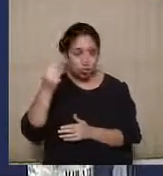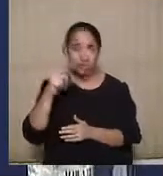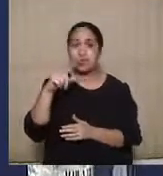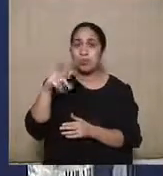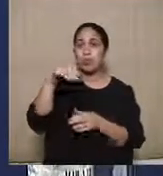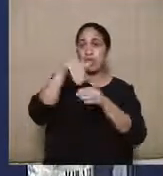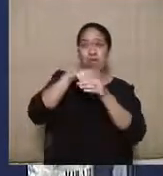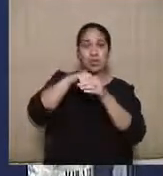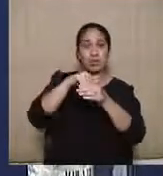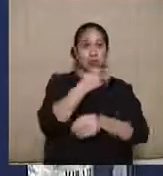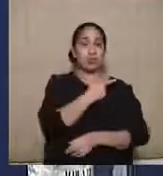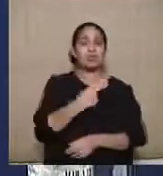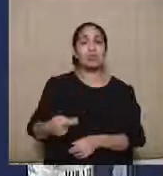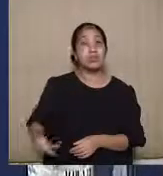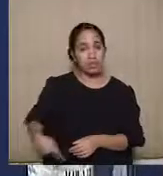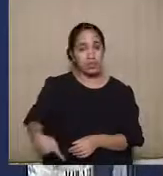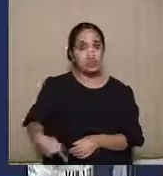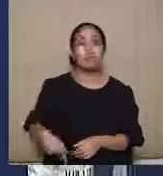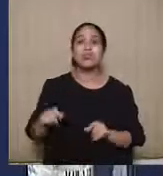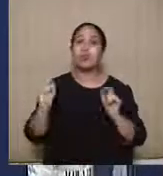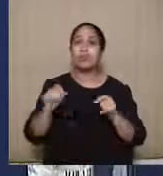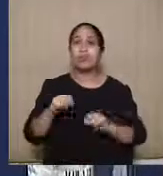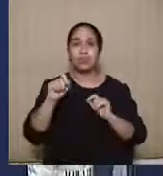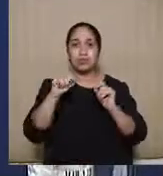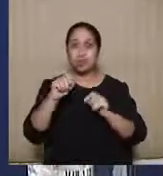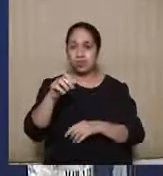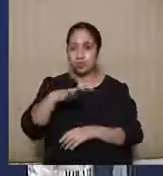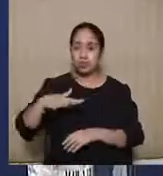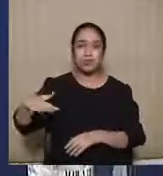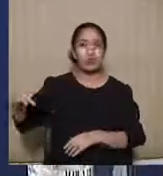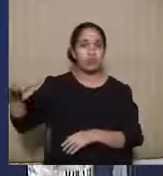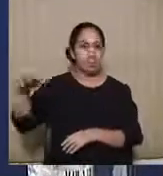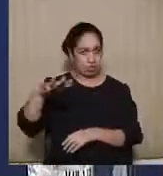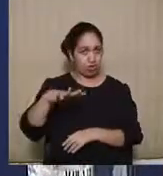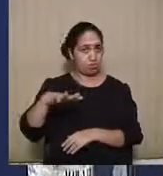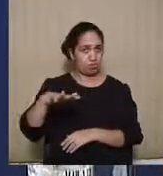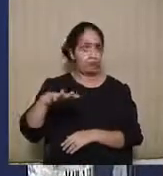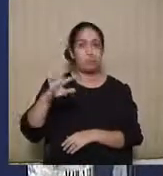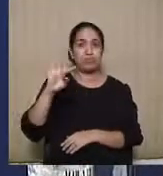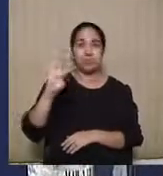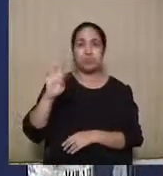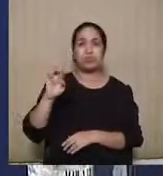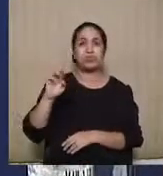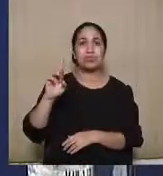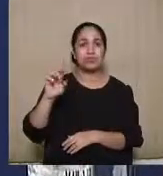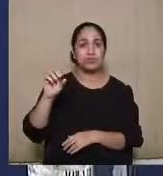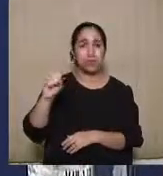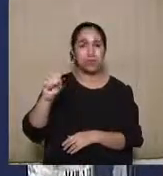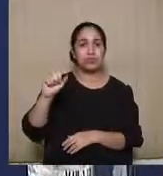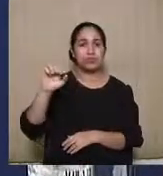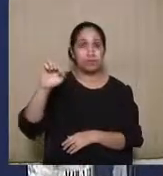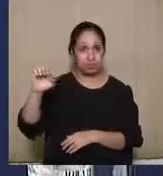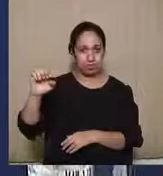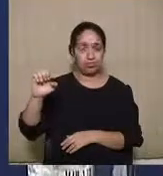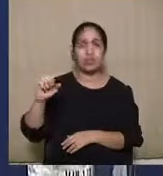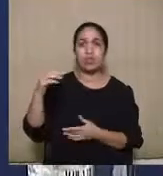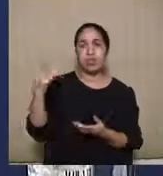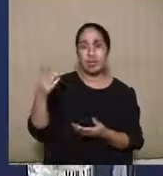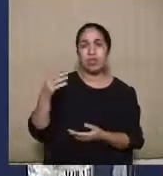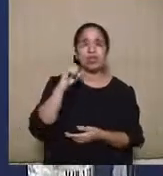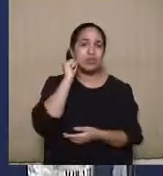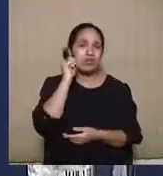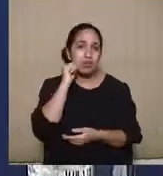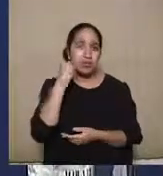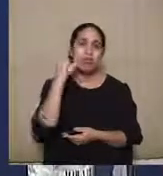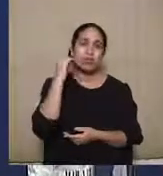para presidente, a competência recai sobre o Tribunal Superior Eleitoral e que para a eleição de governador, senador, deputado